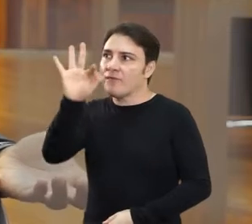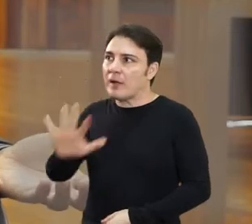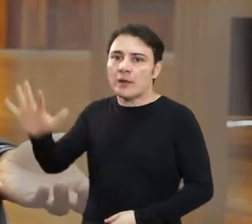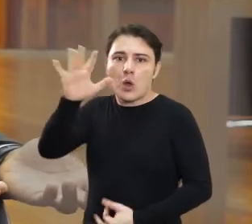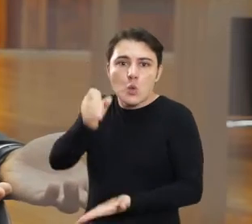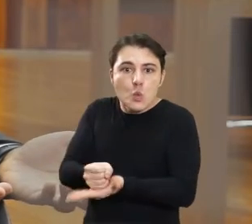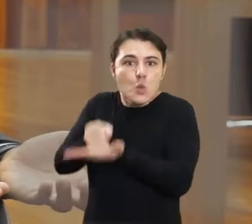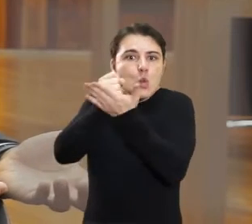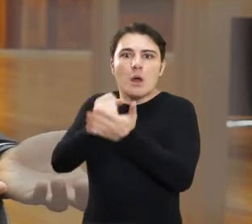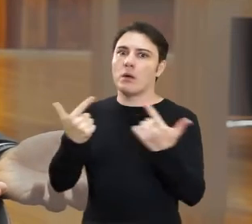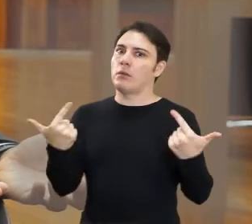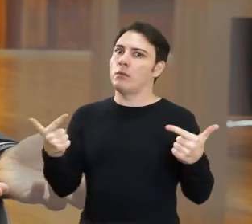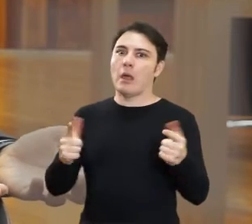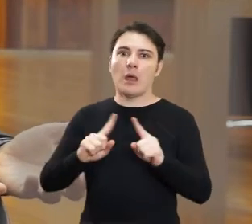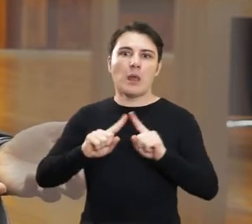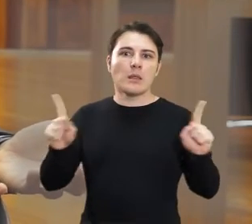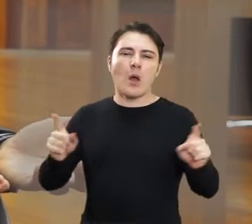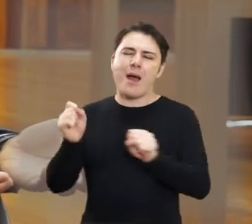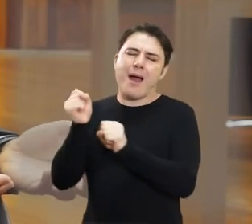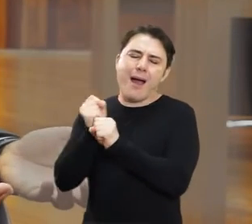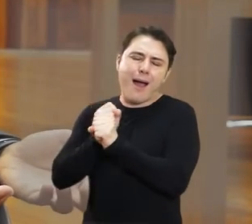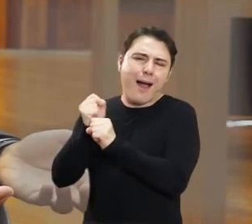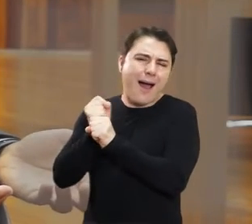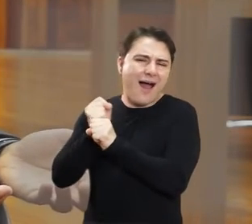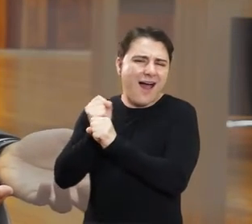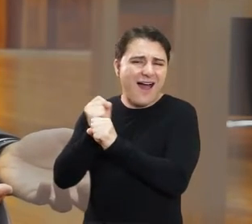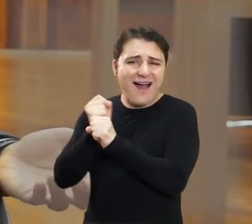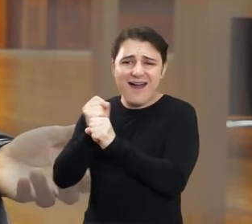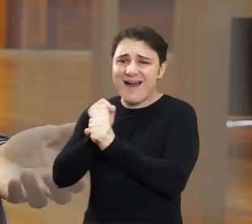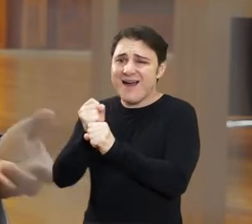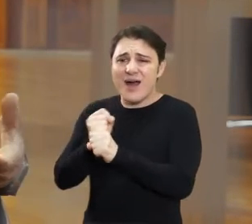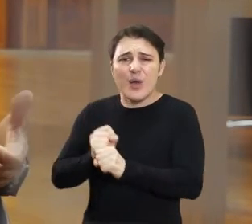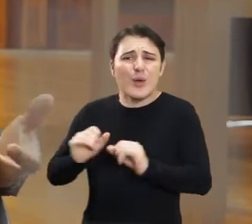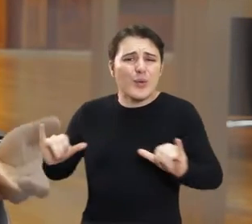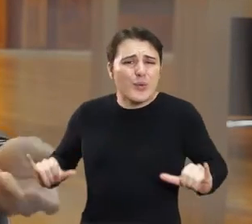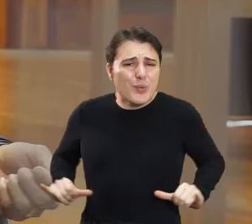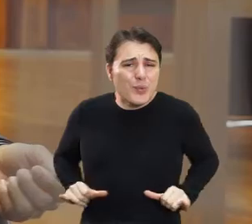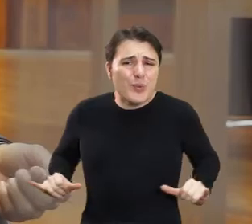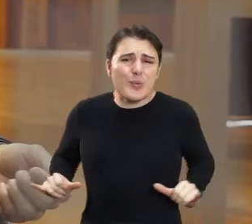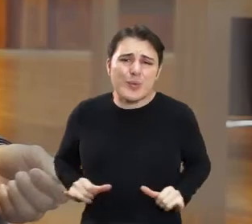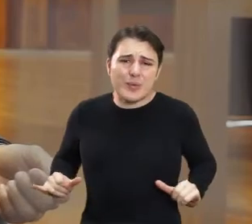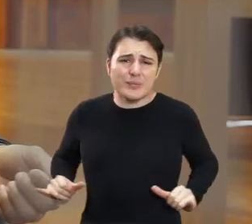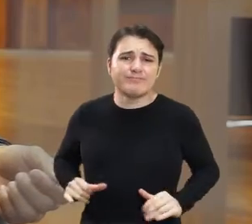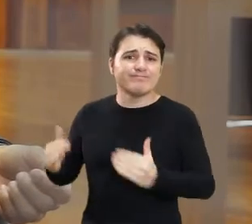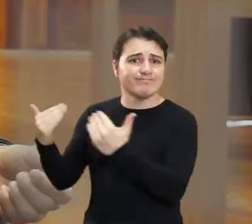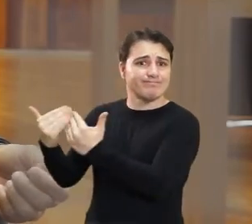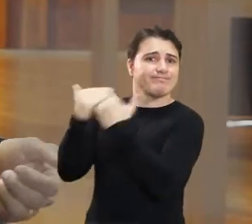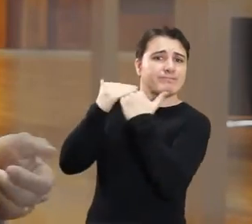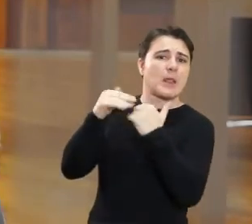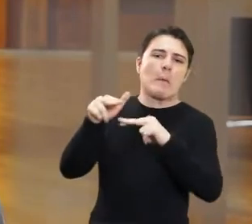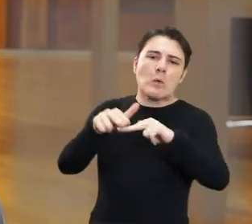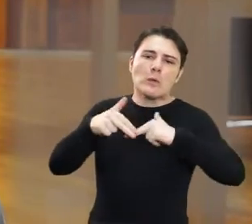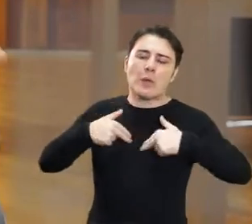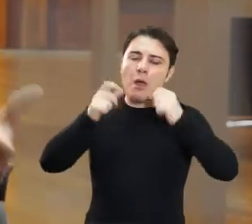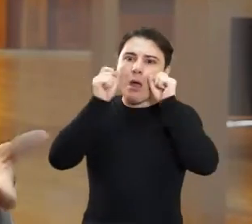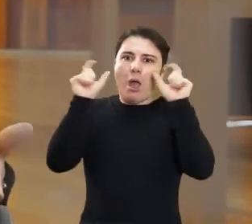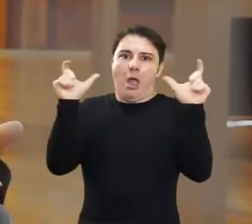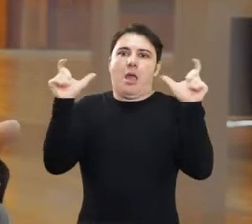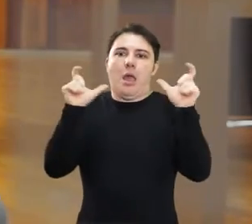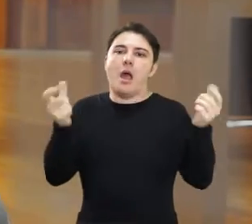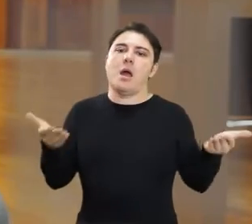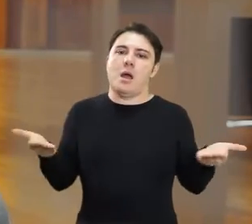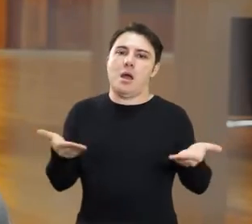nem um deputado federal ou estadual. E nós sofremos durante anos. Por isso, o que me